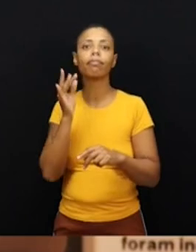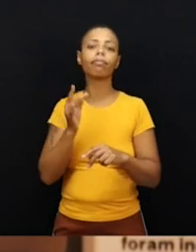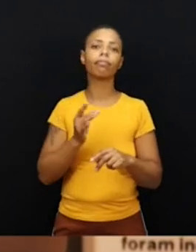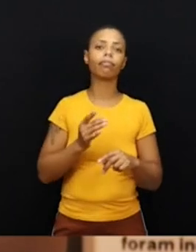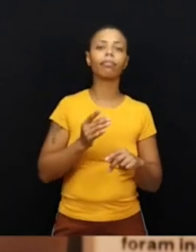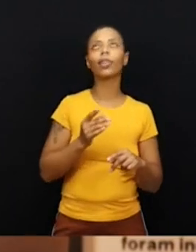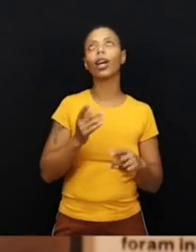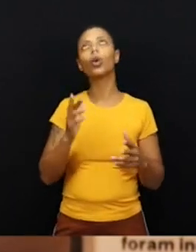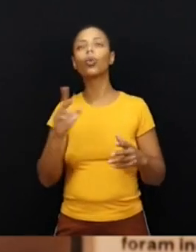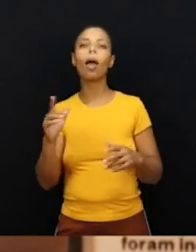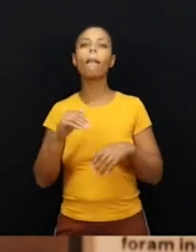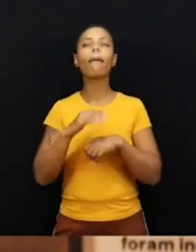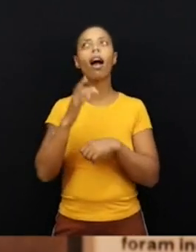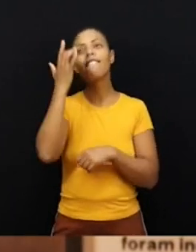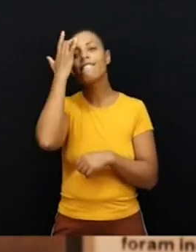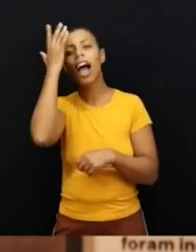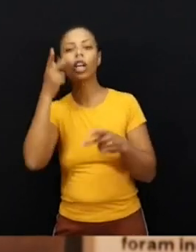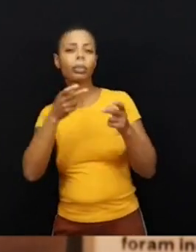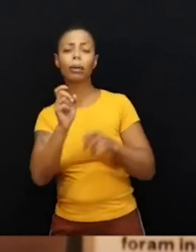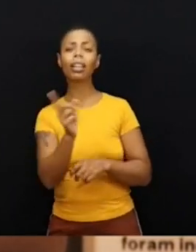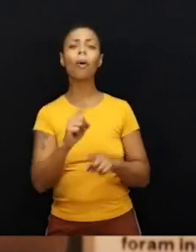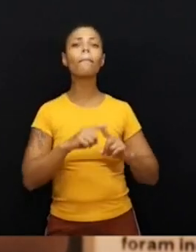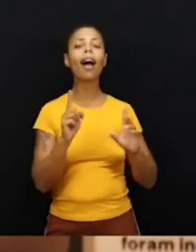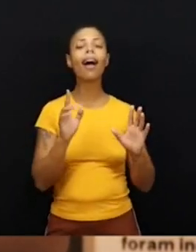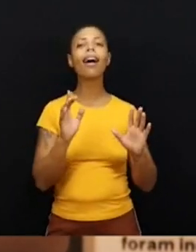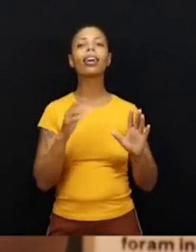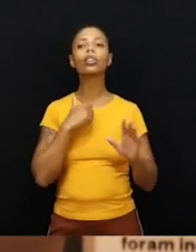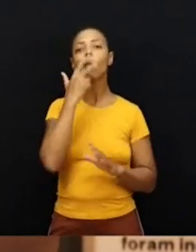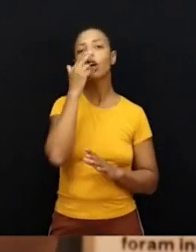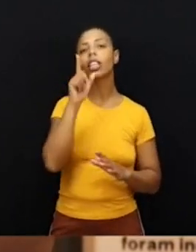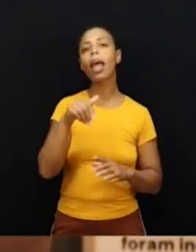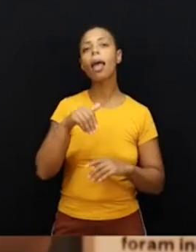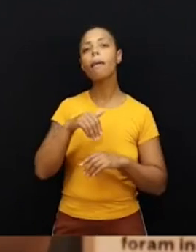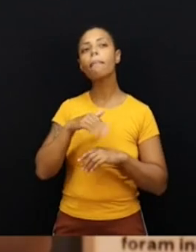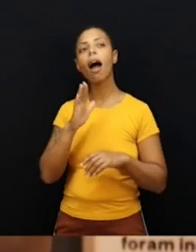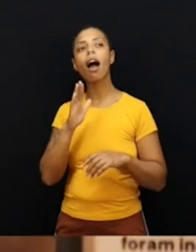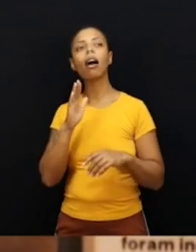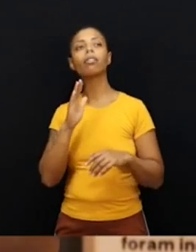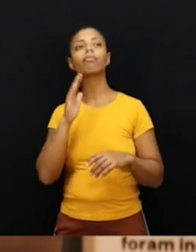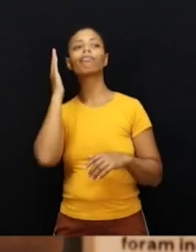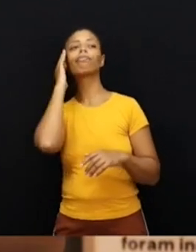Não vou falar que é mais fácil de ler, mas eu acho que é mais traduzível.